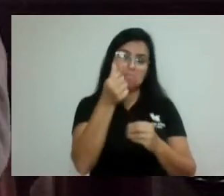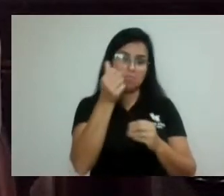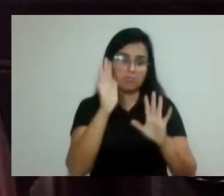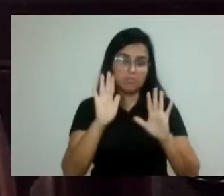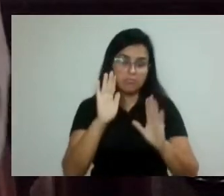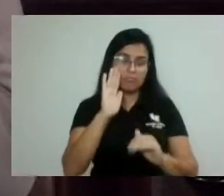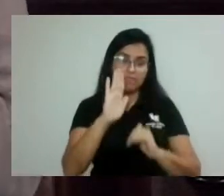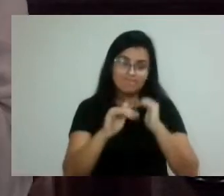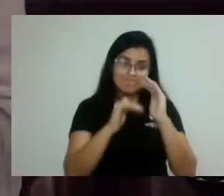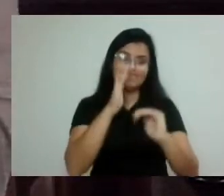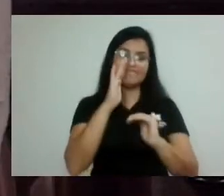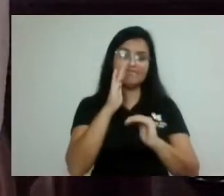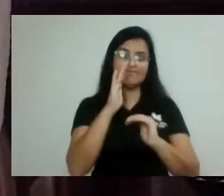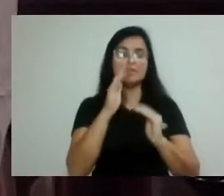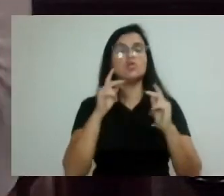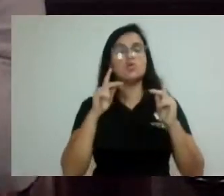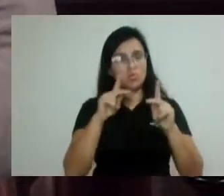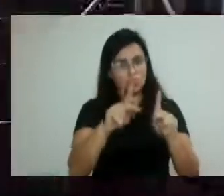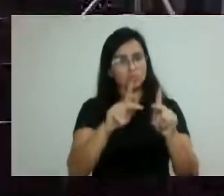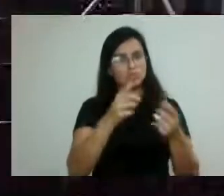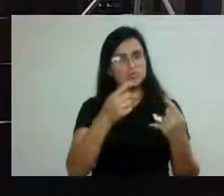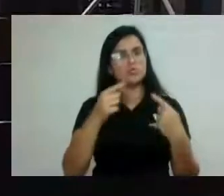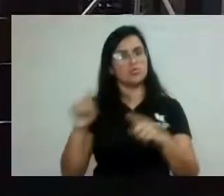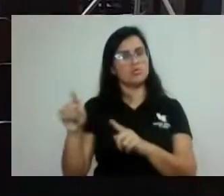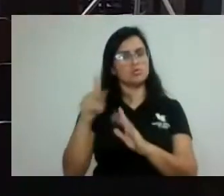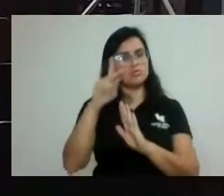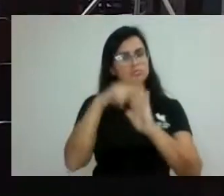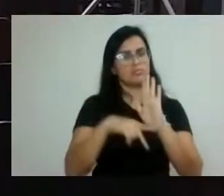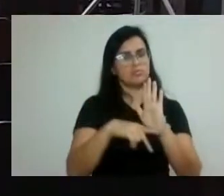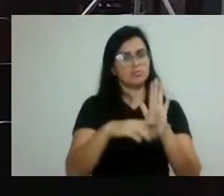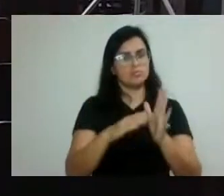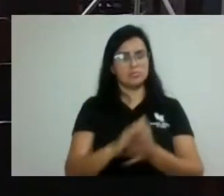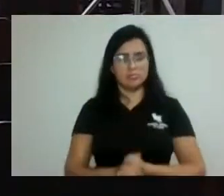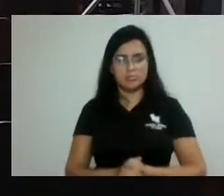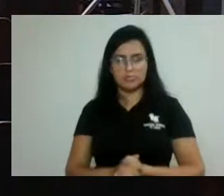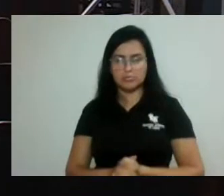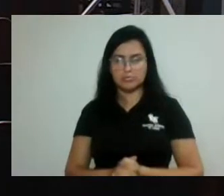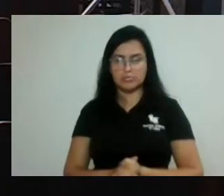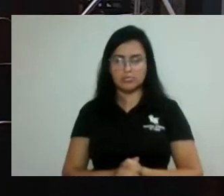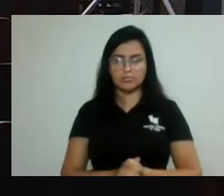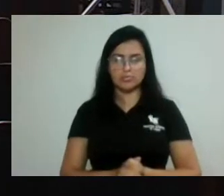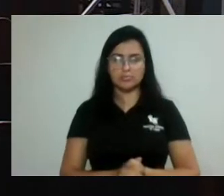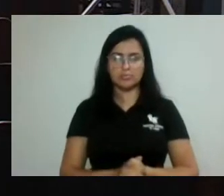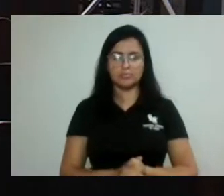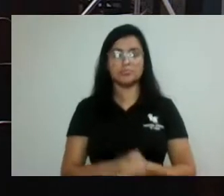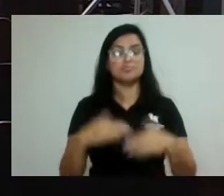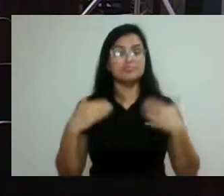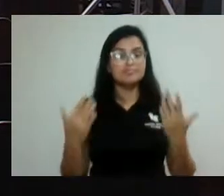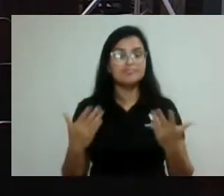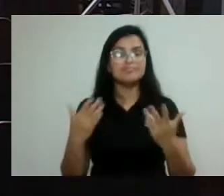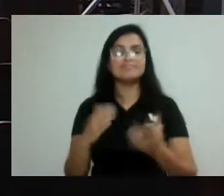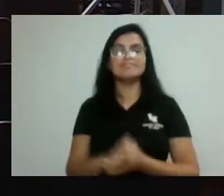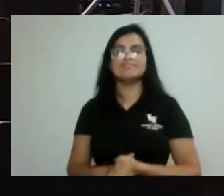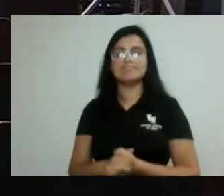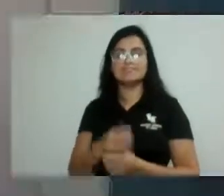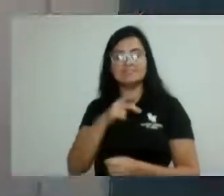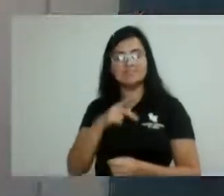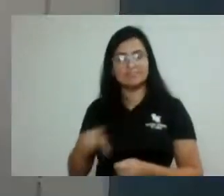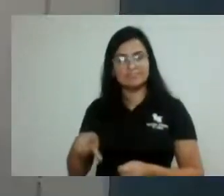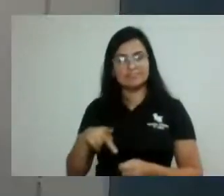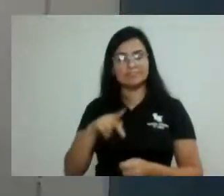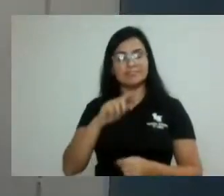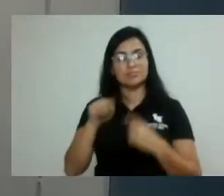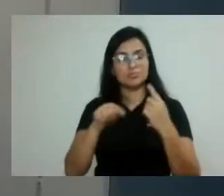posicionando contrário ao mérito do projeto. Pelo menos, presidente. Então, presidente, na verdade, nós estamos aqui garantindo a língua